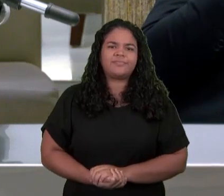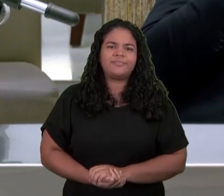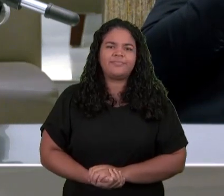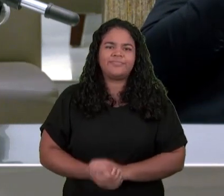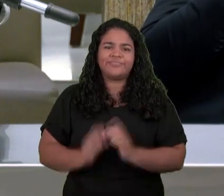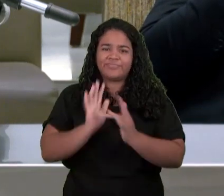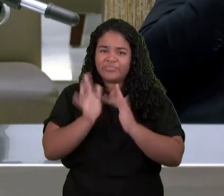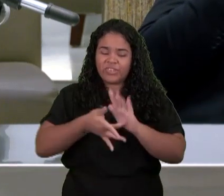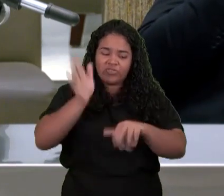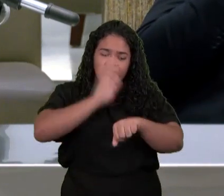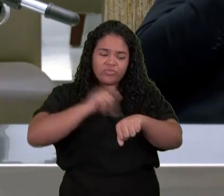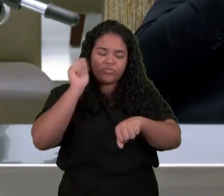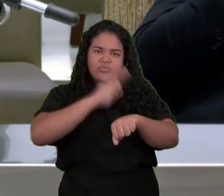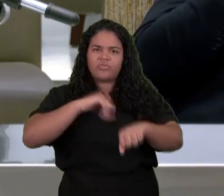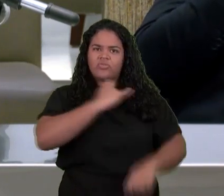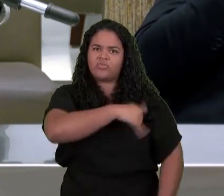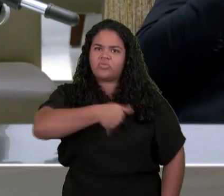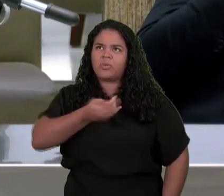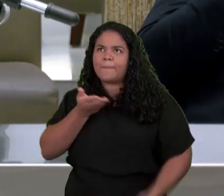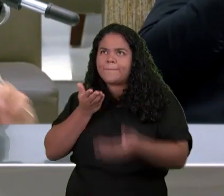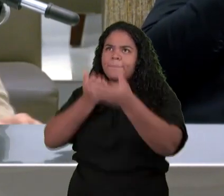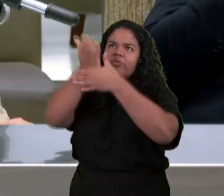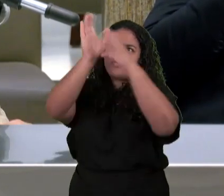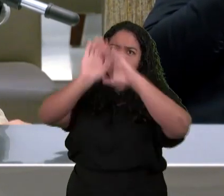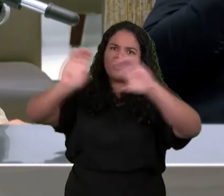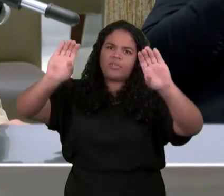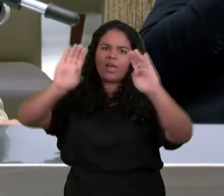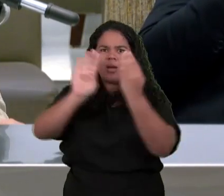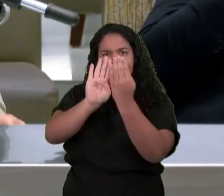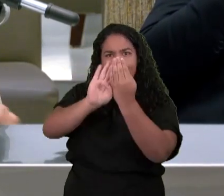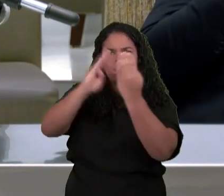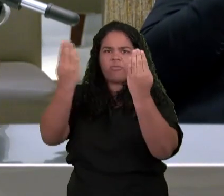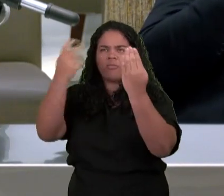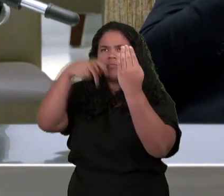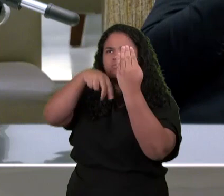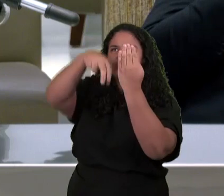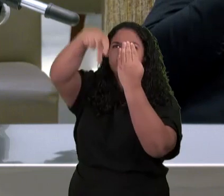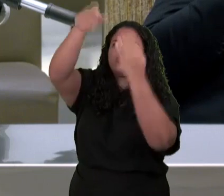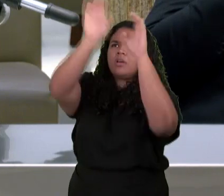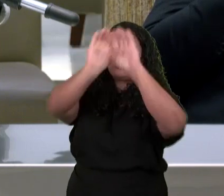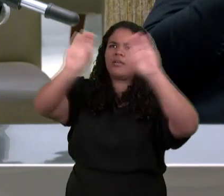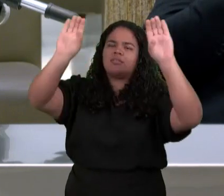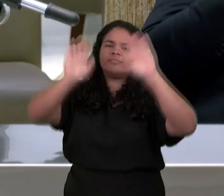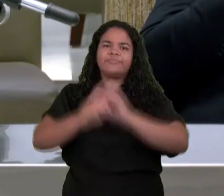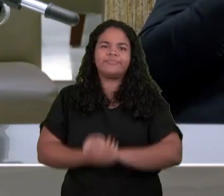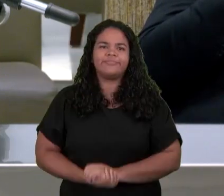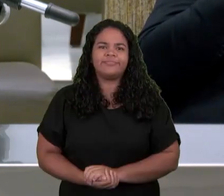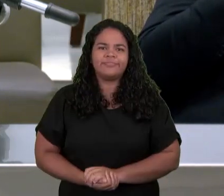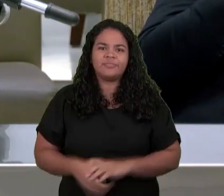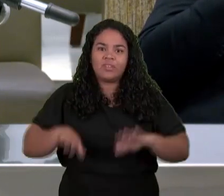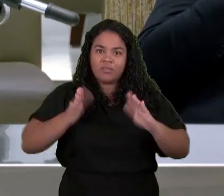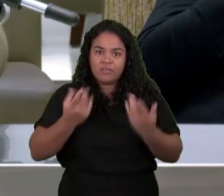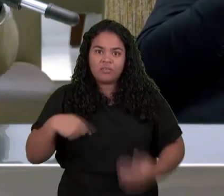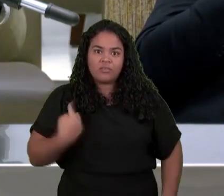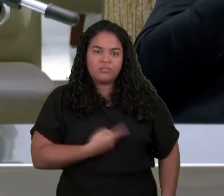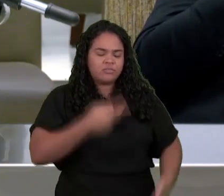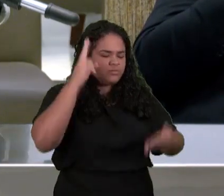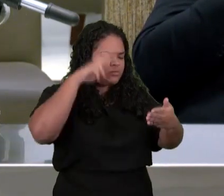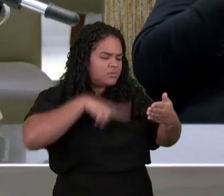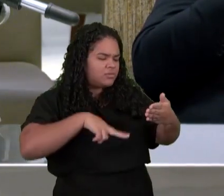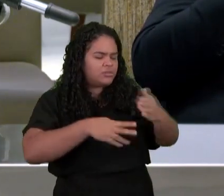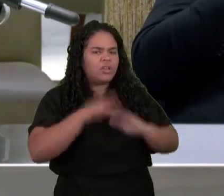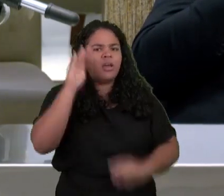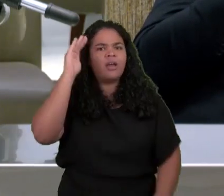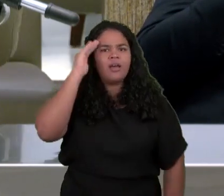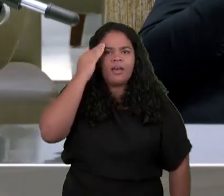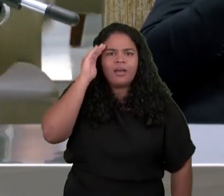Até aqui E quando lemos Essa expressão Nós Já começamos A entender A diferença